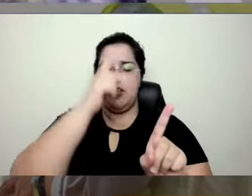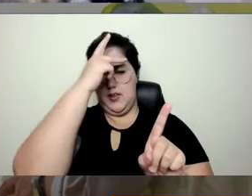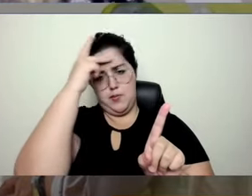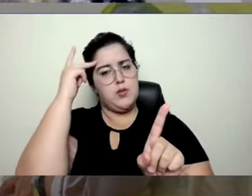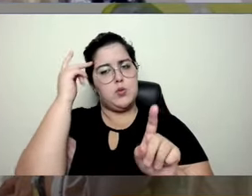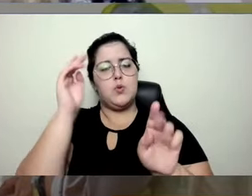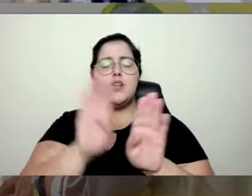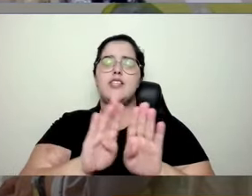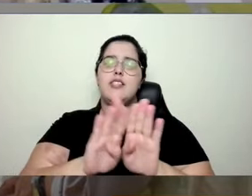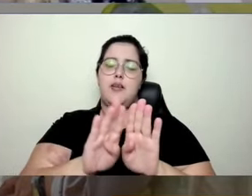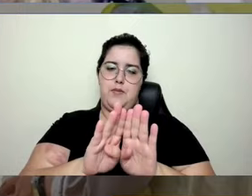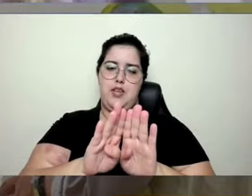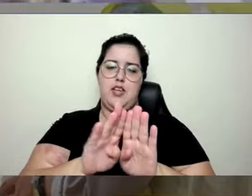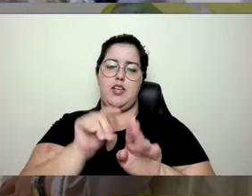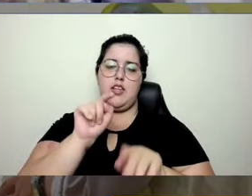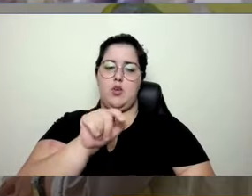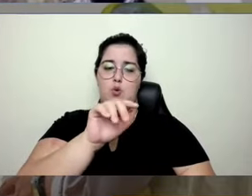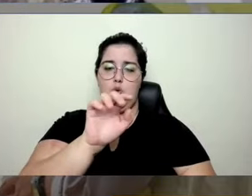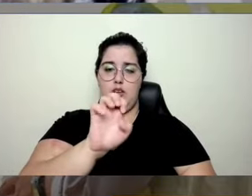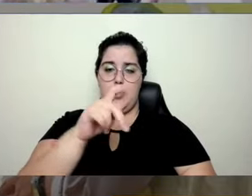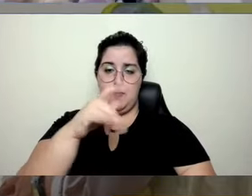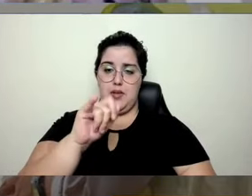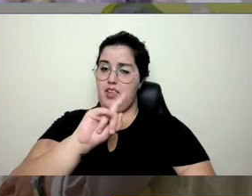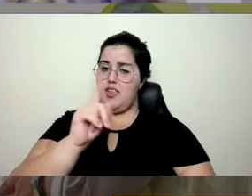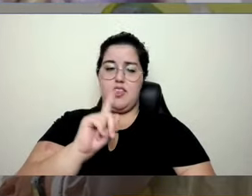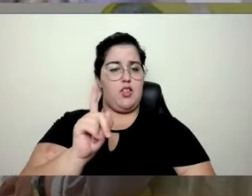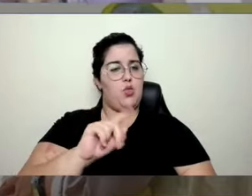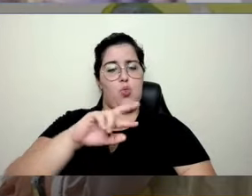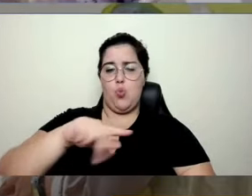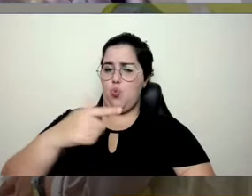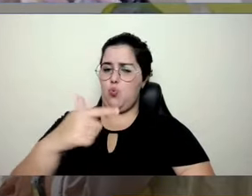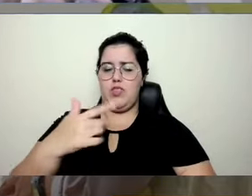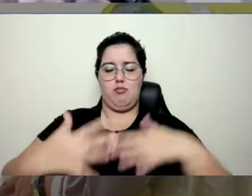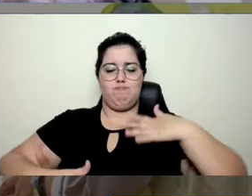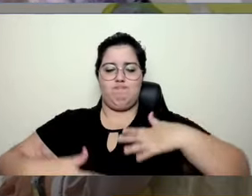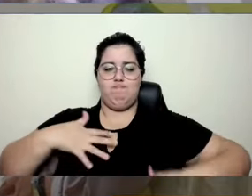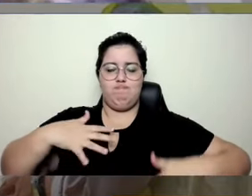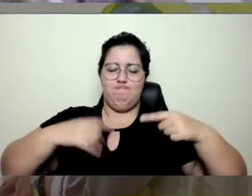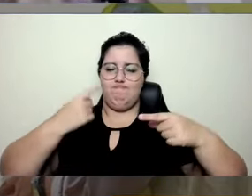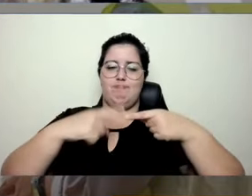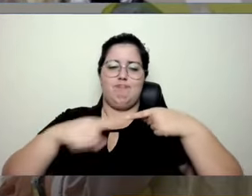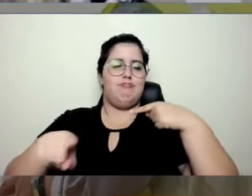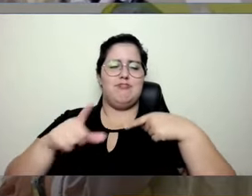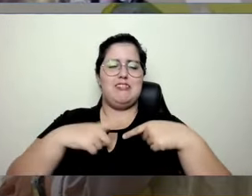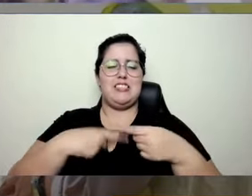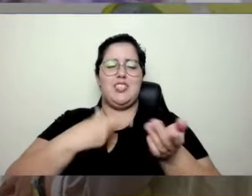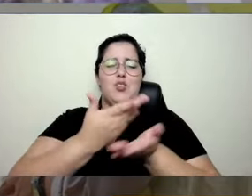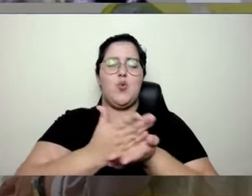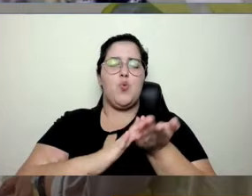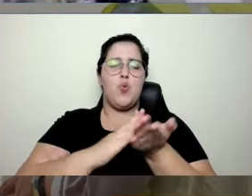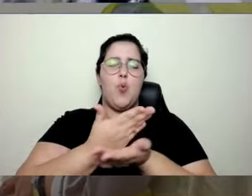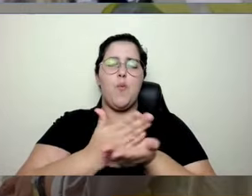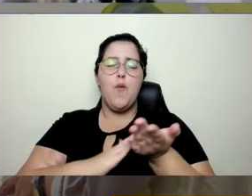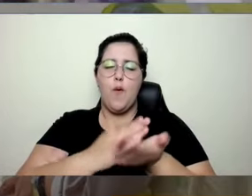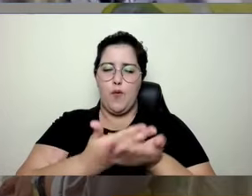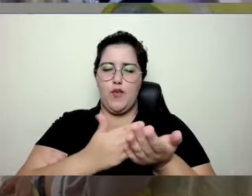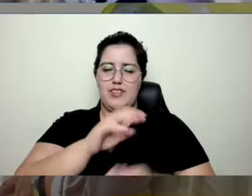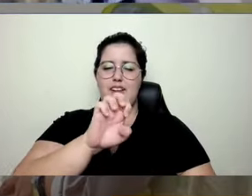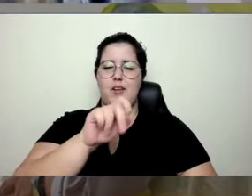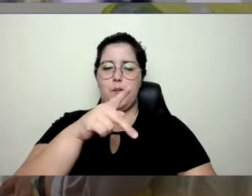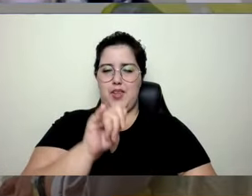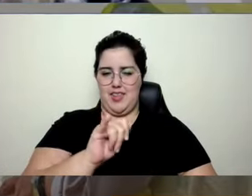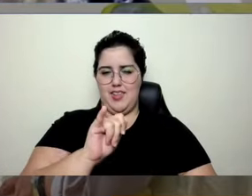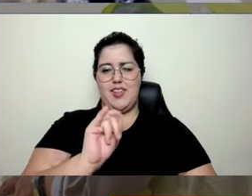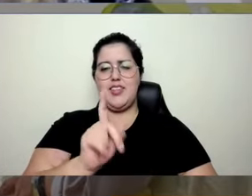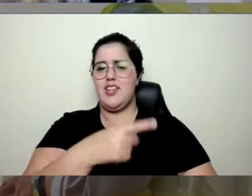são ergonômicos, eles não são adequados, eles são desconfortáveis, é quando a gente já